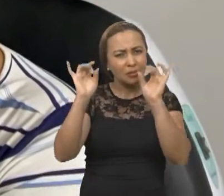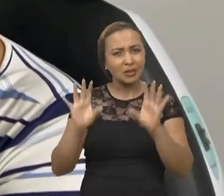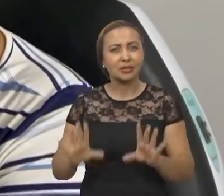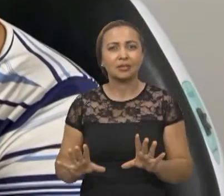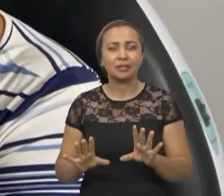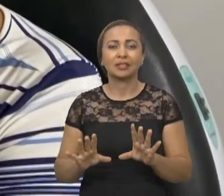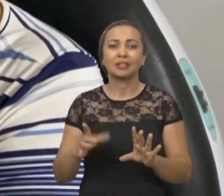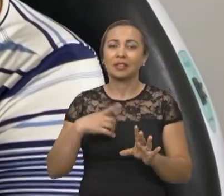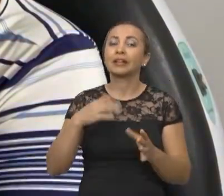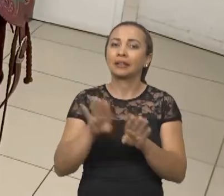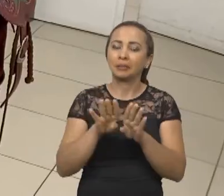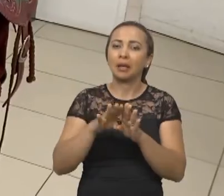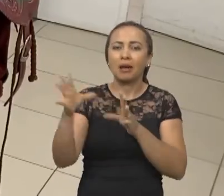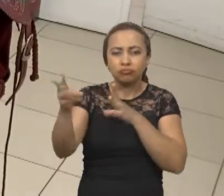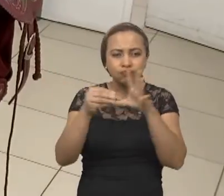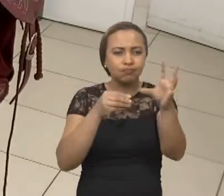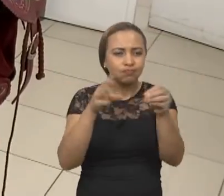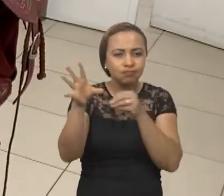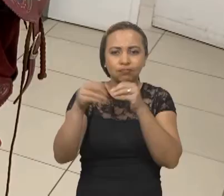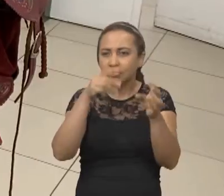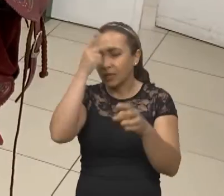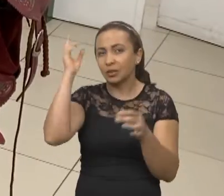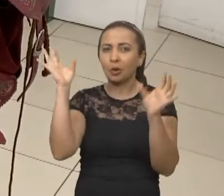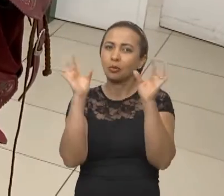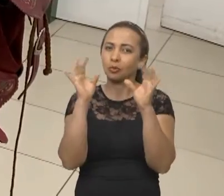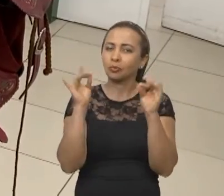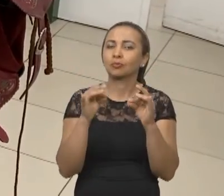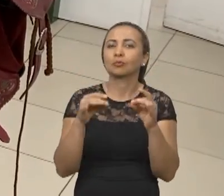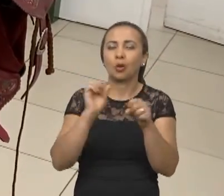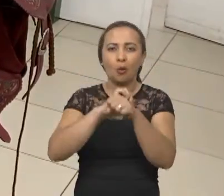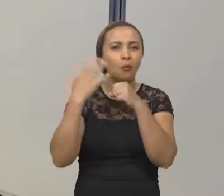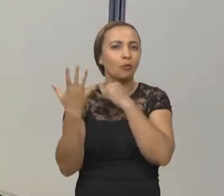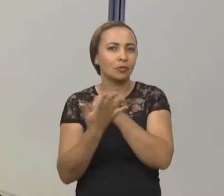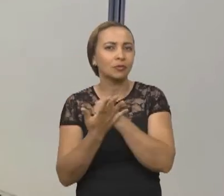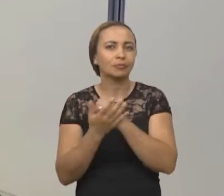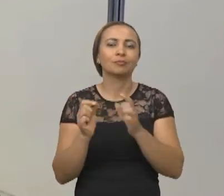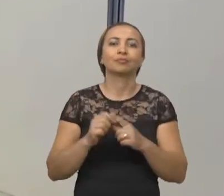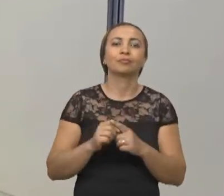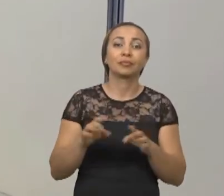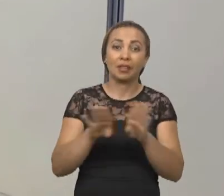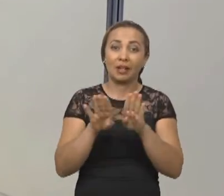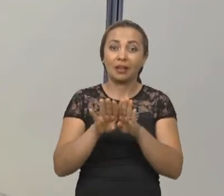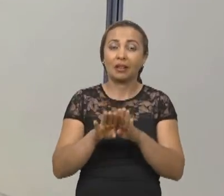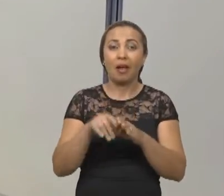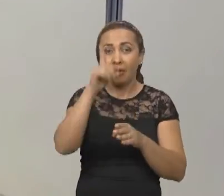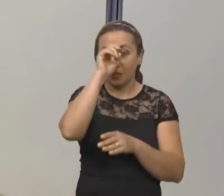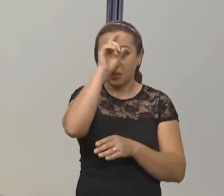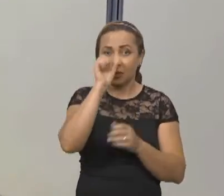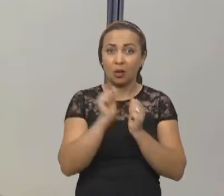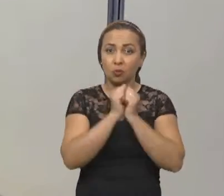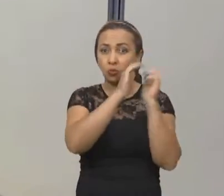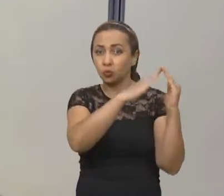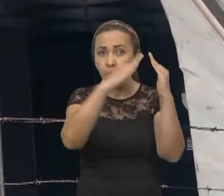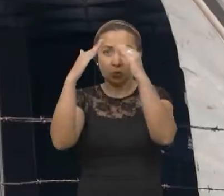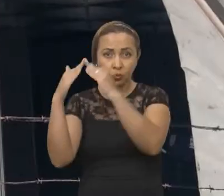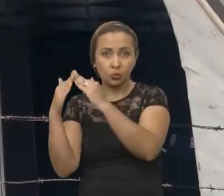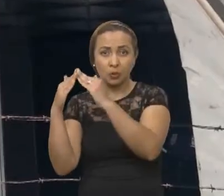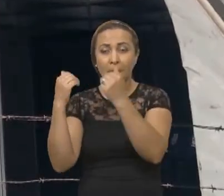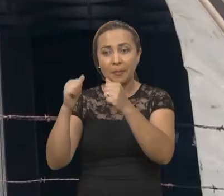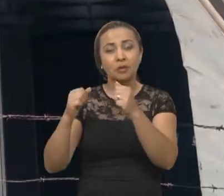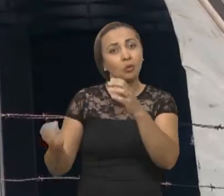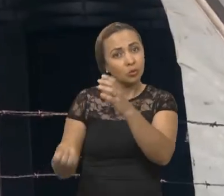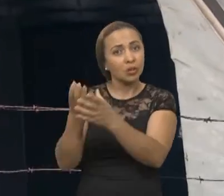especialidades, a unidade também passou a acolher pessoas contaminadas pelo coronavírus. Até um hospital de campanha anexo ao prédio